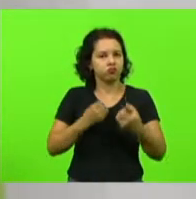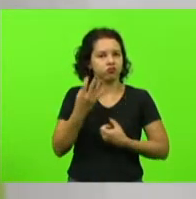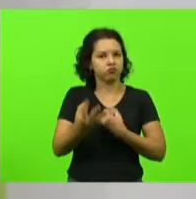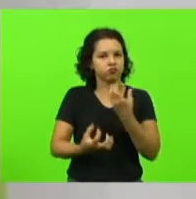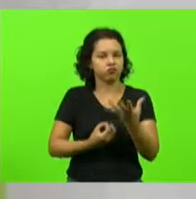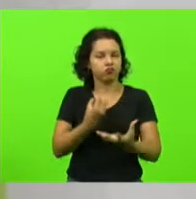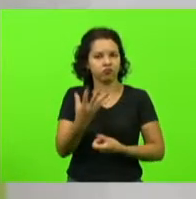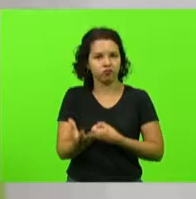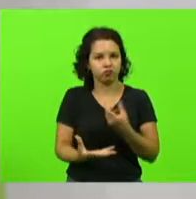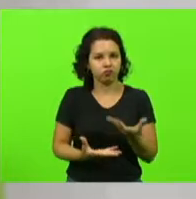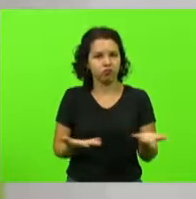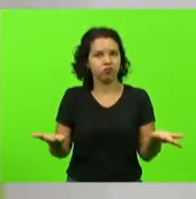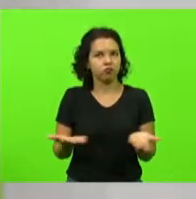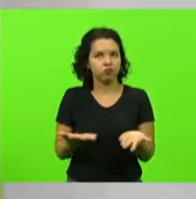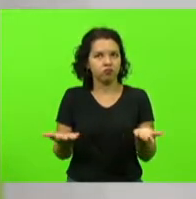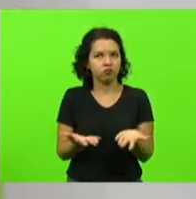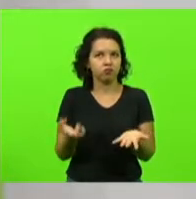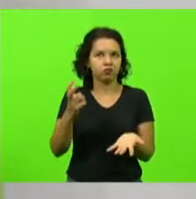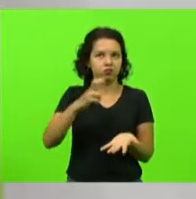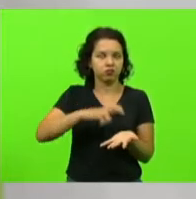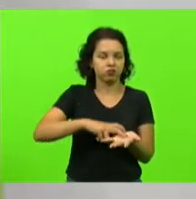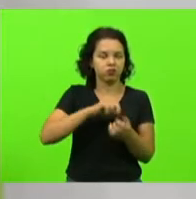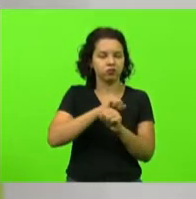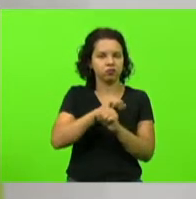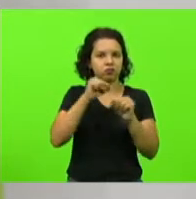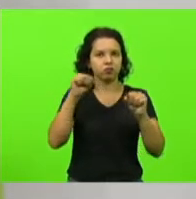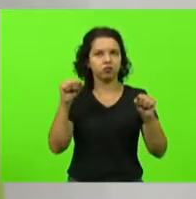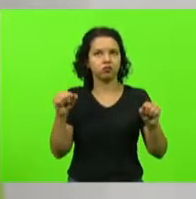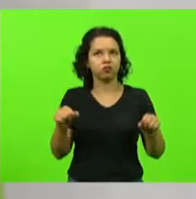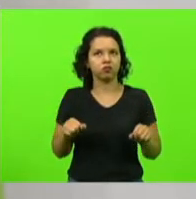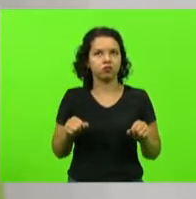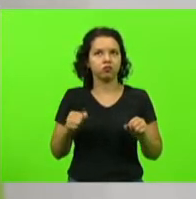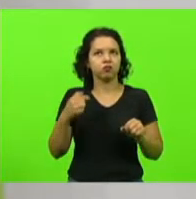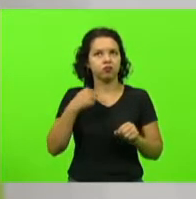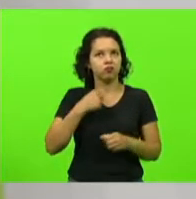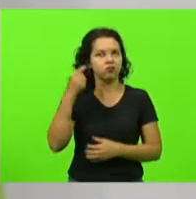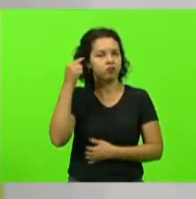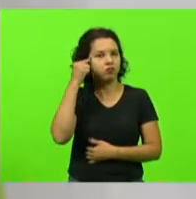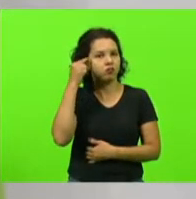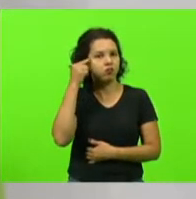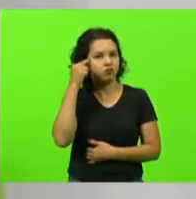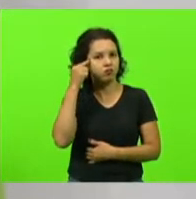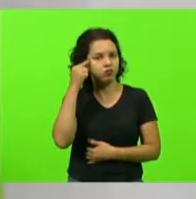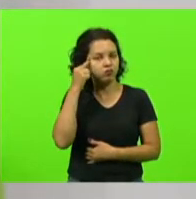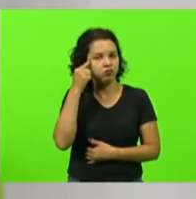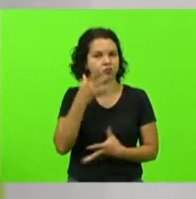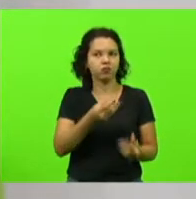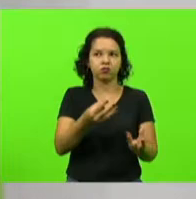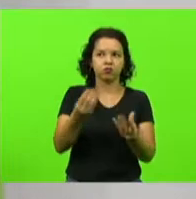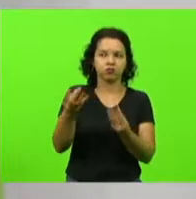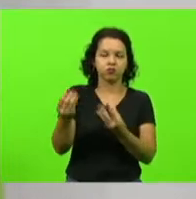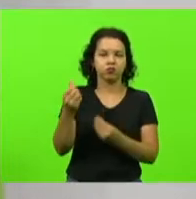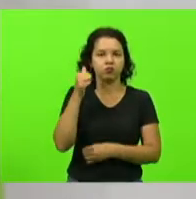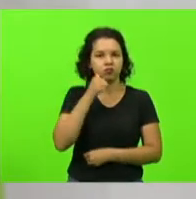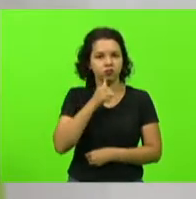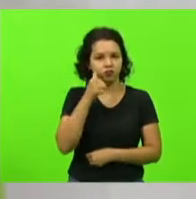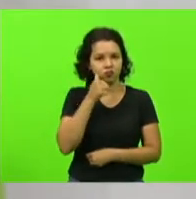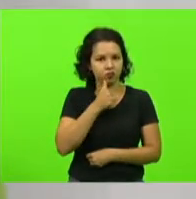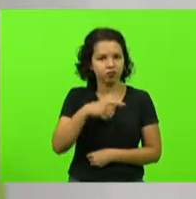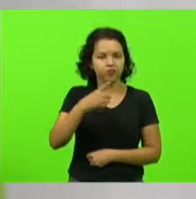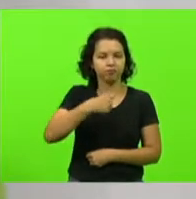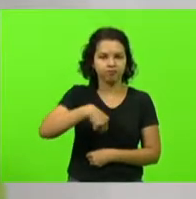Hoje, ao acordar, imediatamente comecei a pensar em tantas mulheres que nos inspiram.